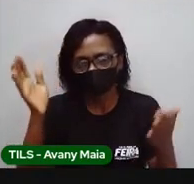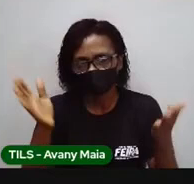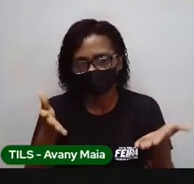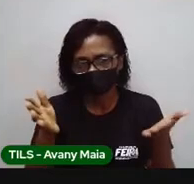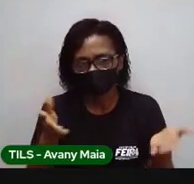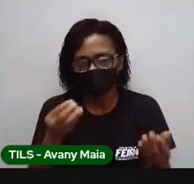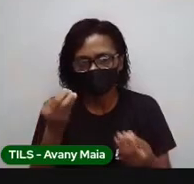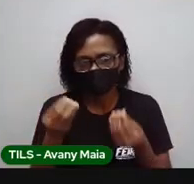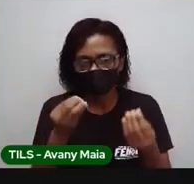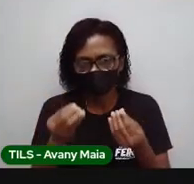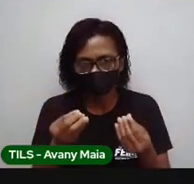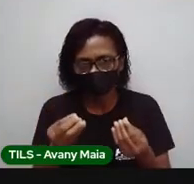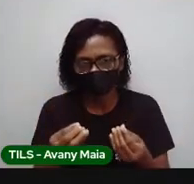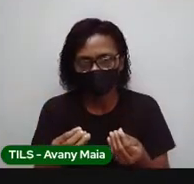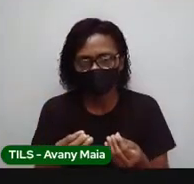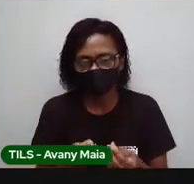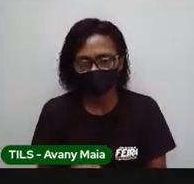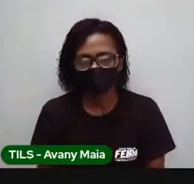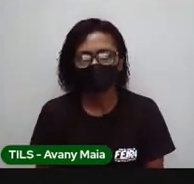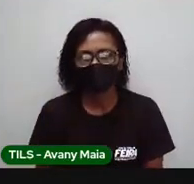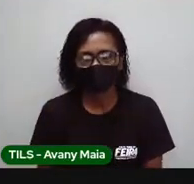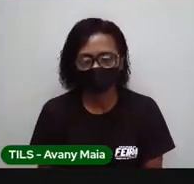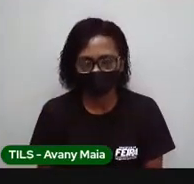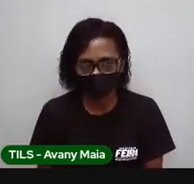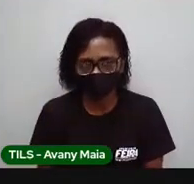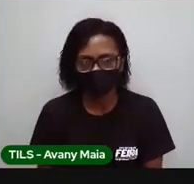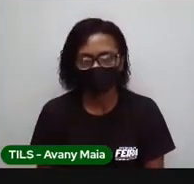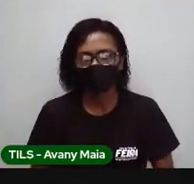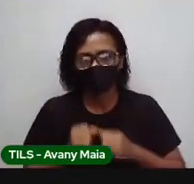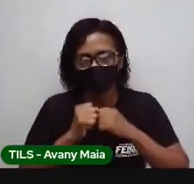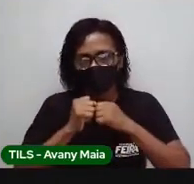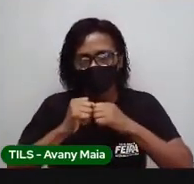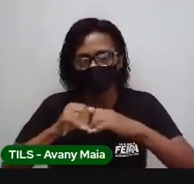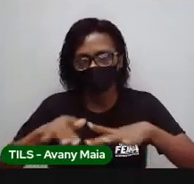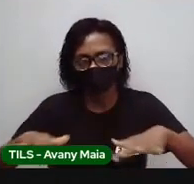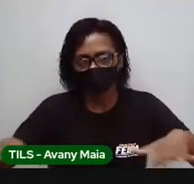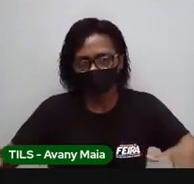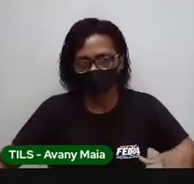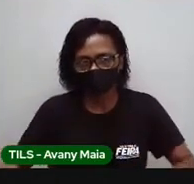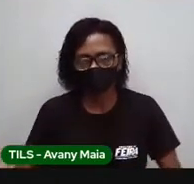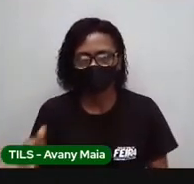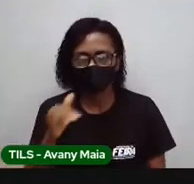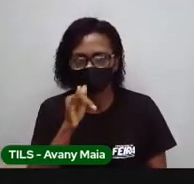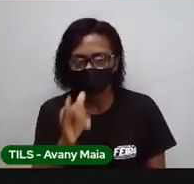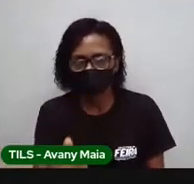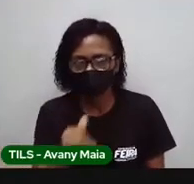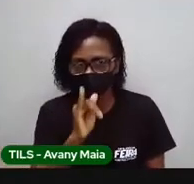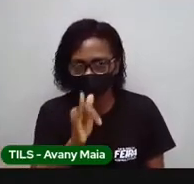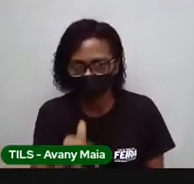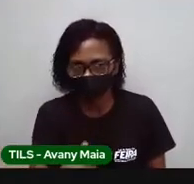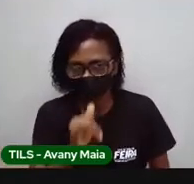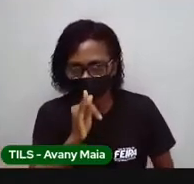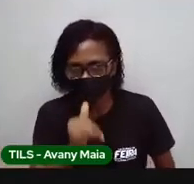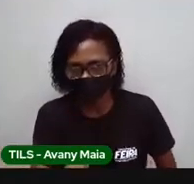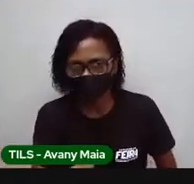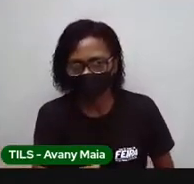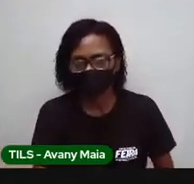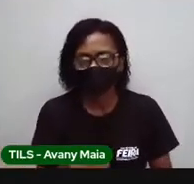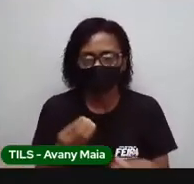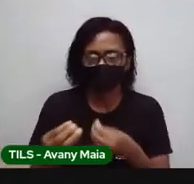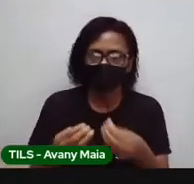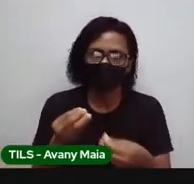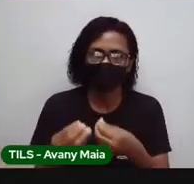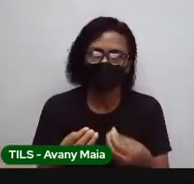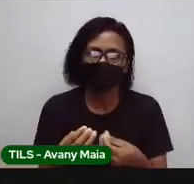de energia elétrica. Certo? E eu já adianto. Funciona da